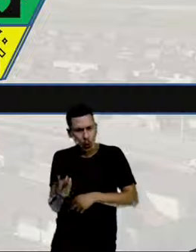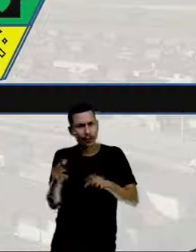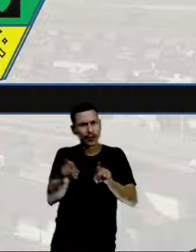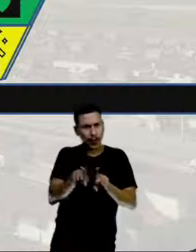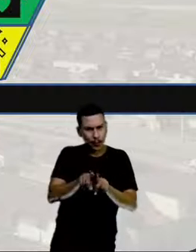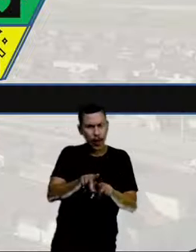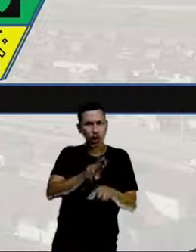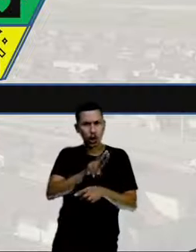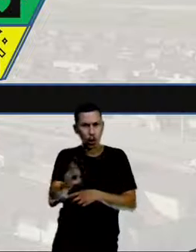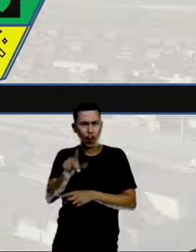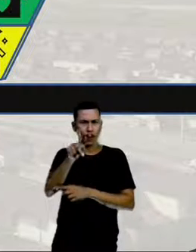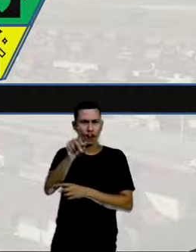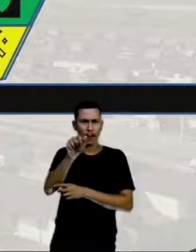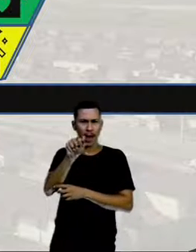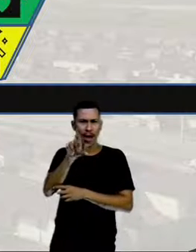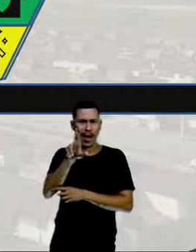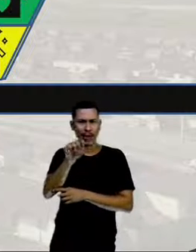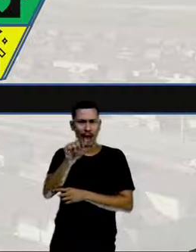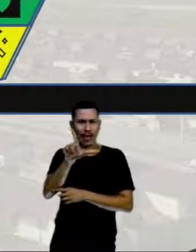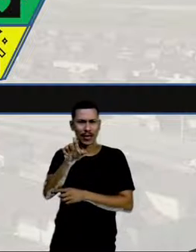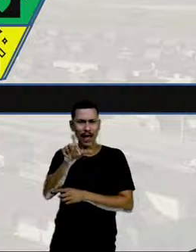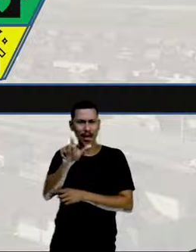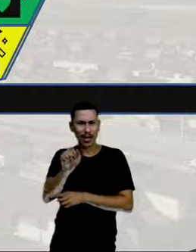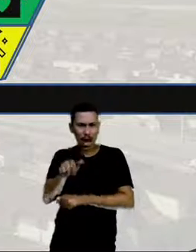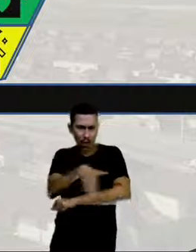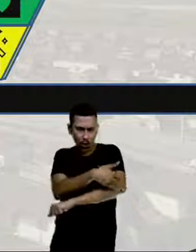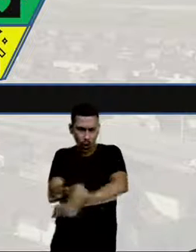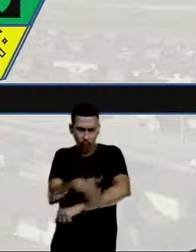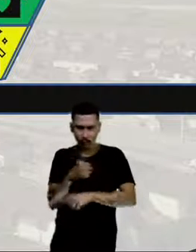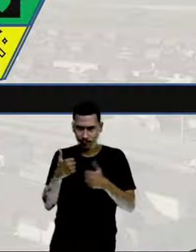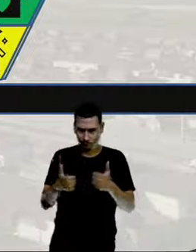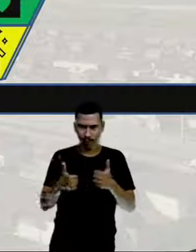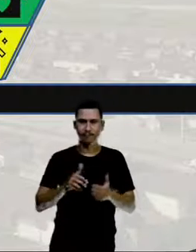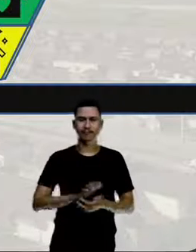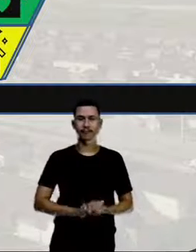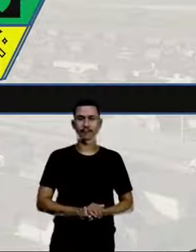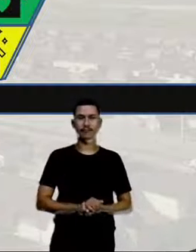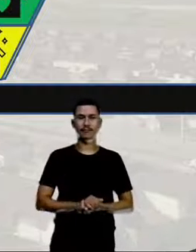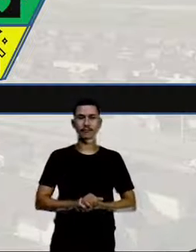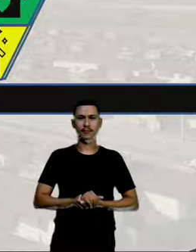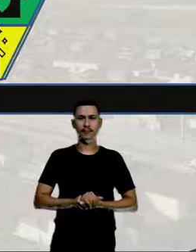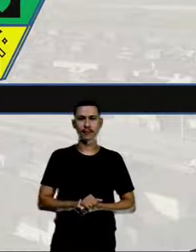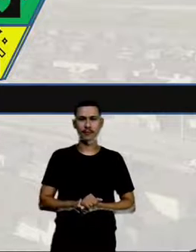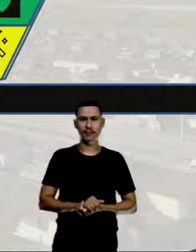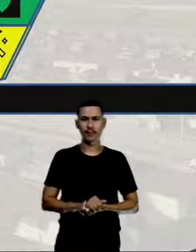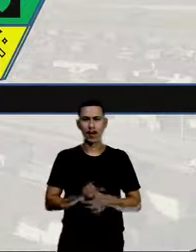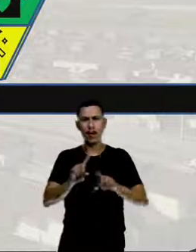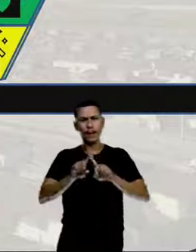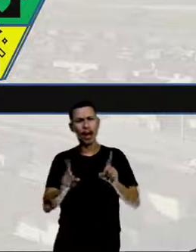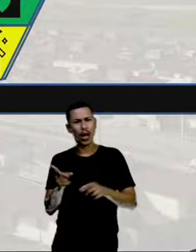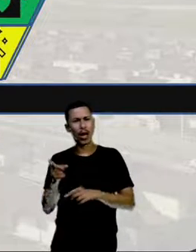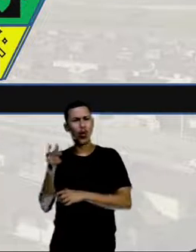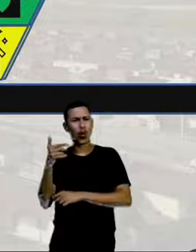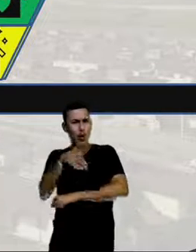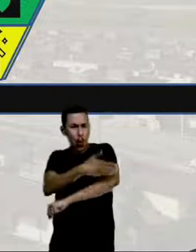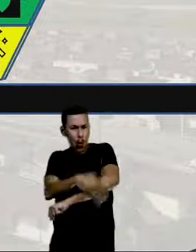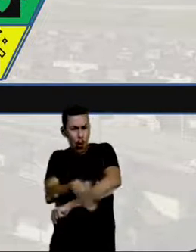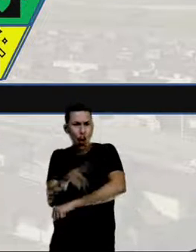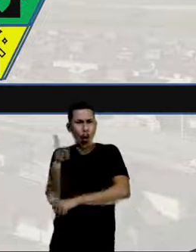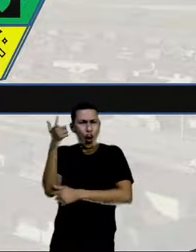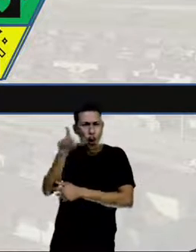chamadas de ruas paralelas. No entanto, né, a gente tem uma outra rua aqui.